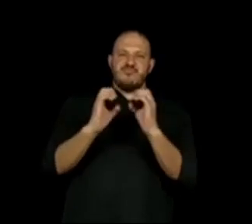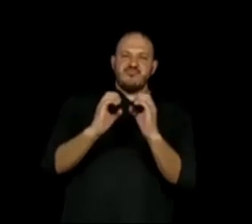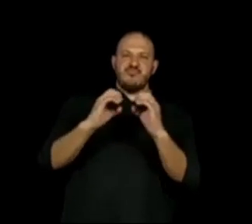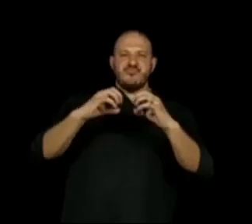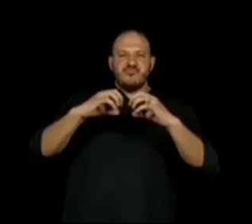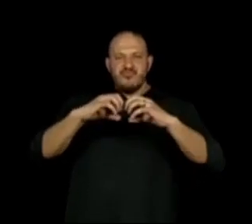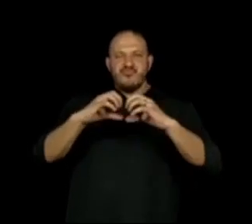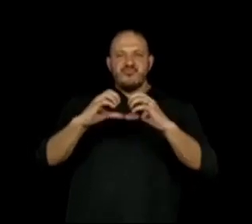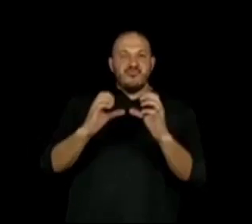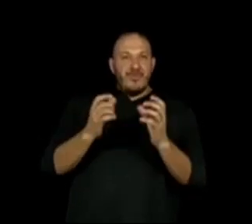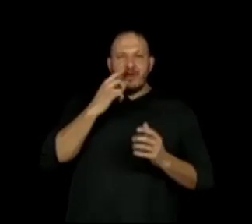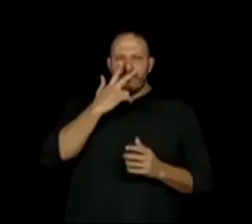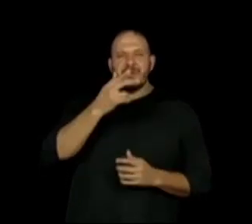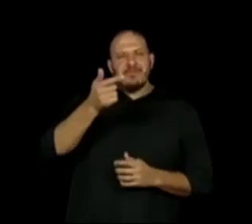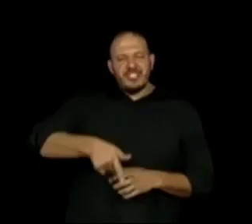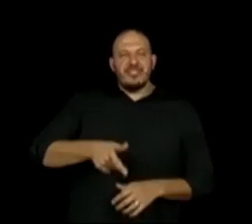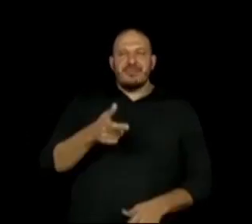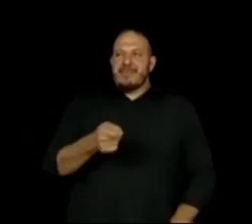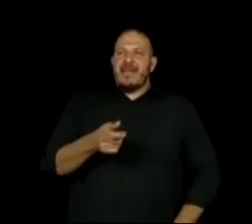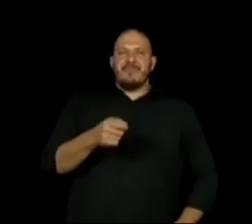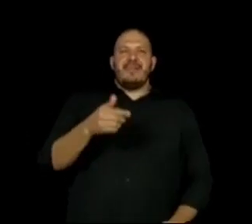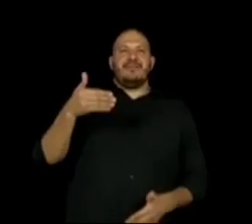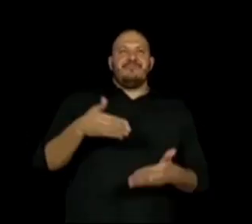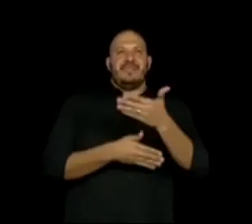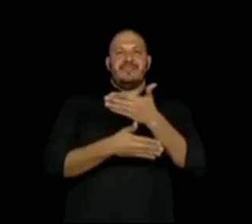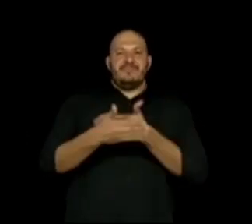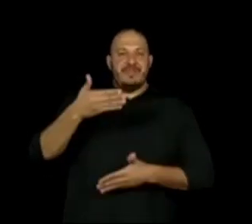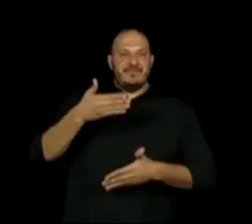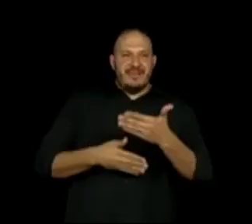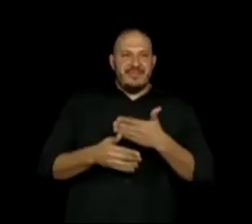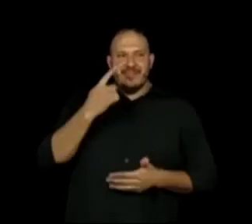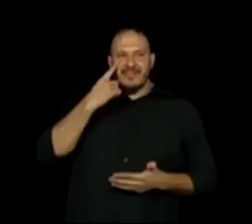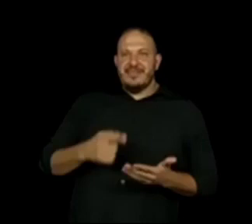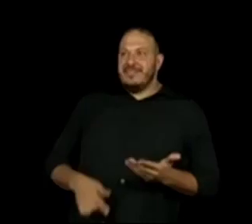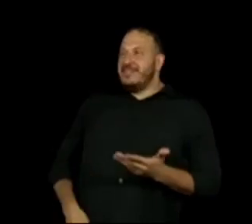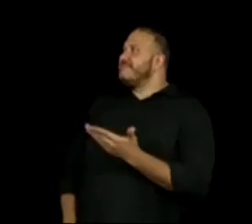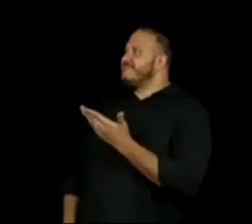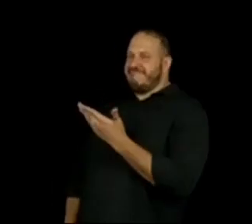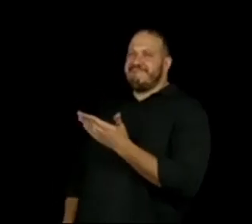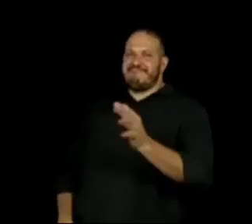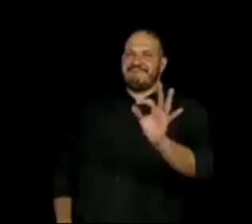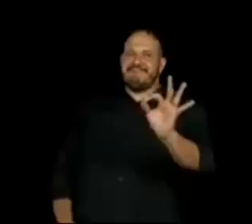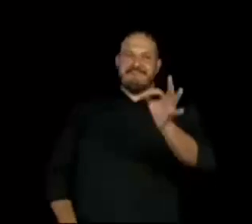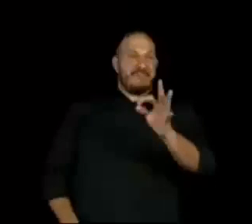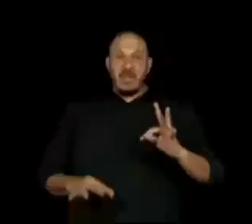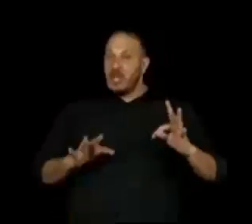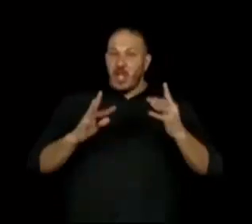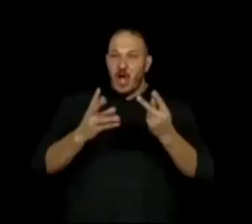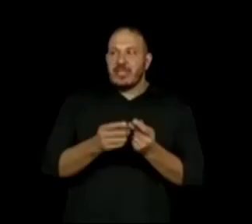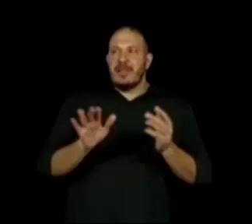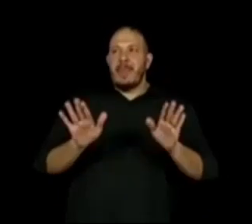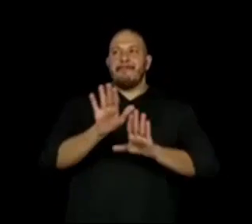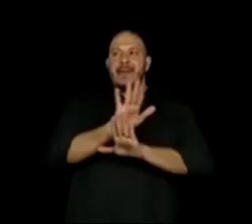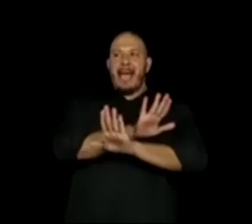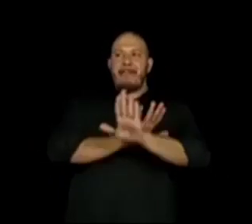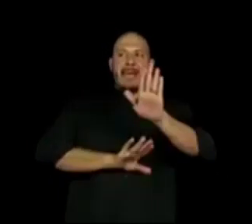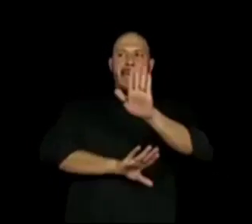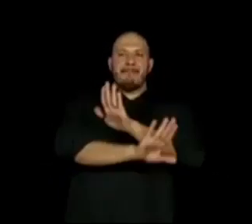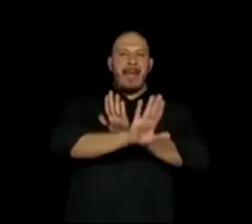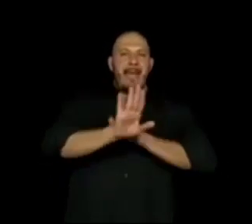pedir para o oráculo passando, pode passar todas na sequência? Olha lá, pode passar, isso, todas as páginas que nós temos.